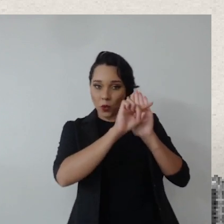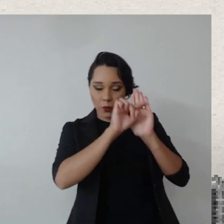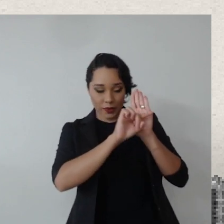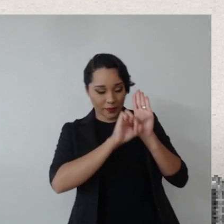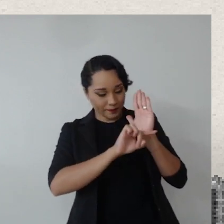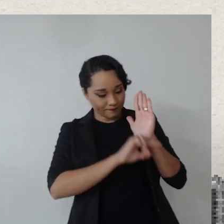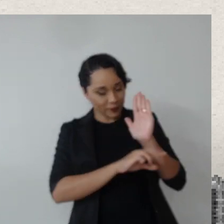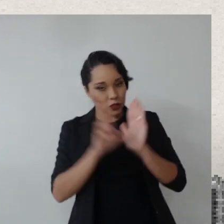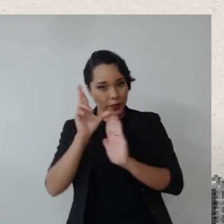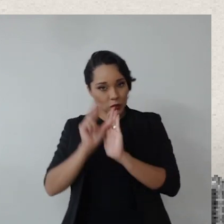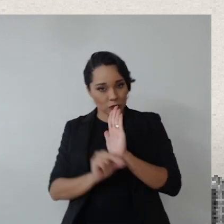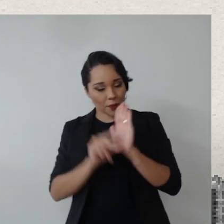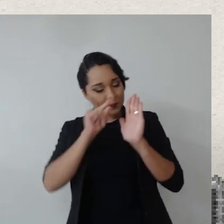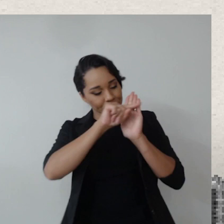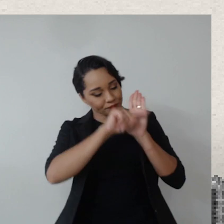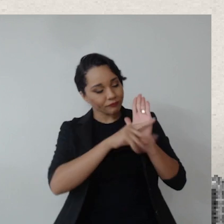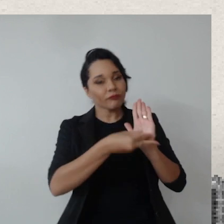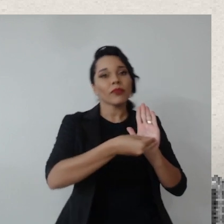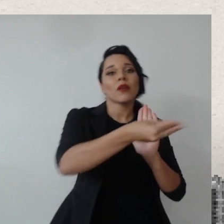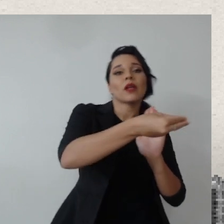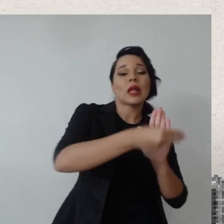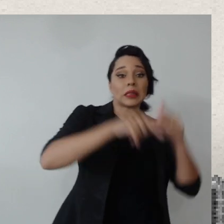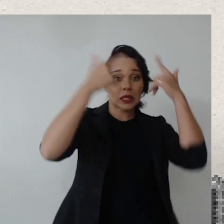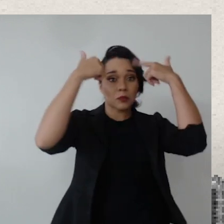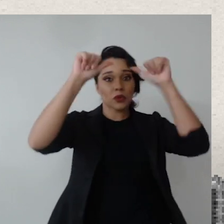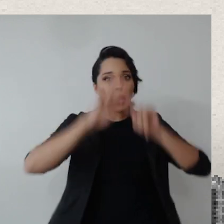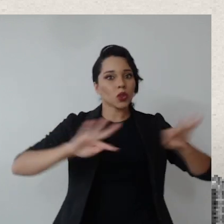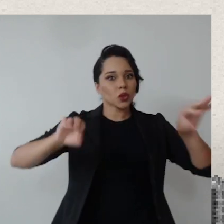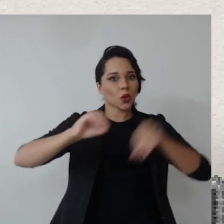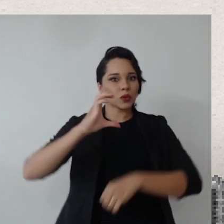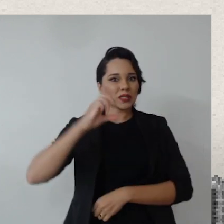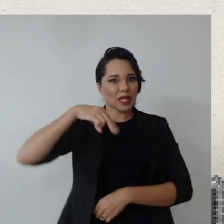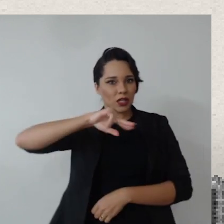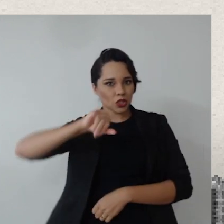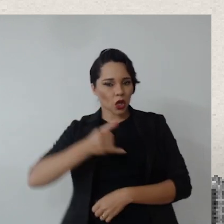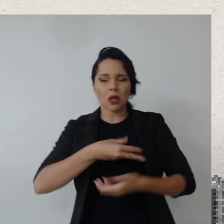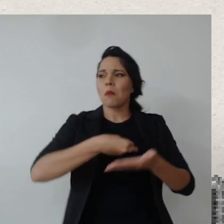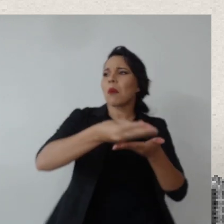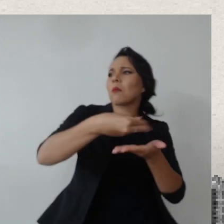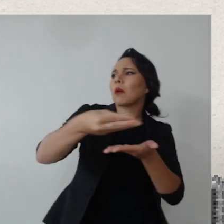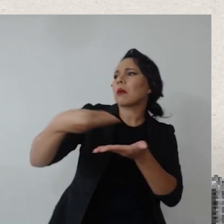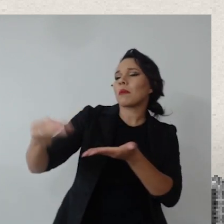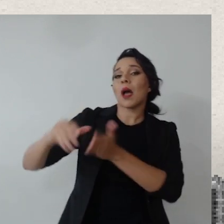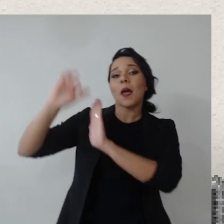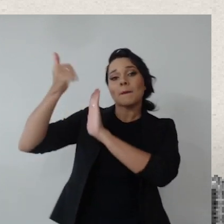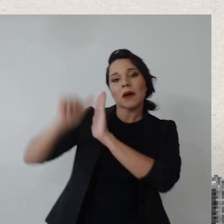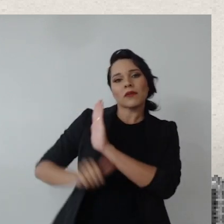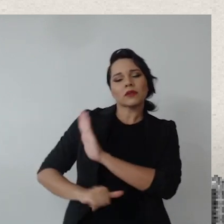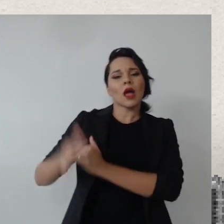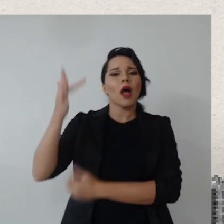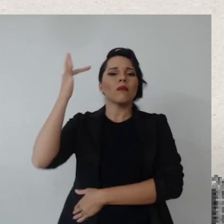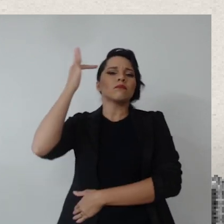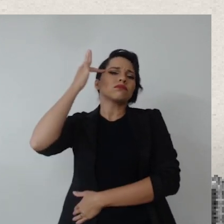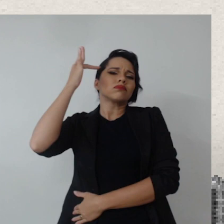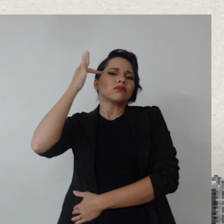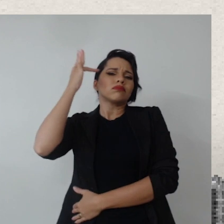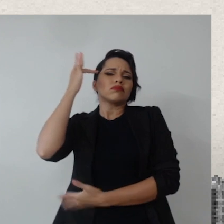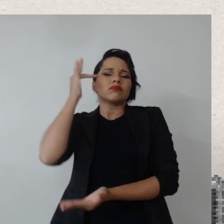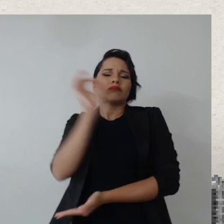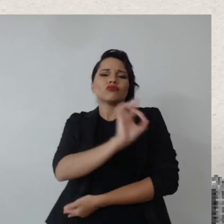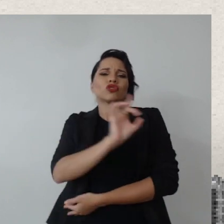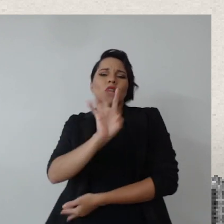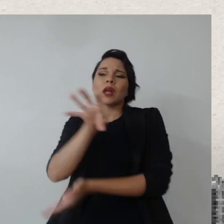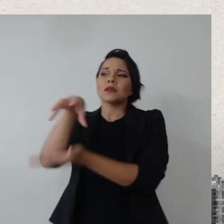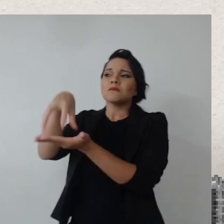sobre a resolução, que vai ser distribuído para todos os tribunais, CNJ que está fazendo isso, para justamente avaliar a maturidade ali de